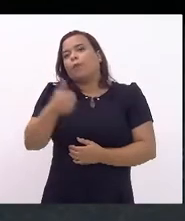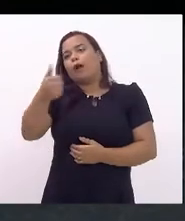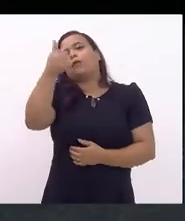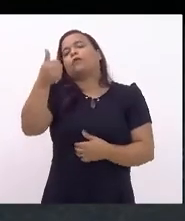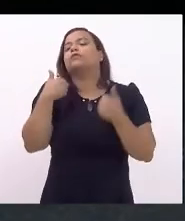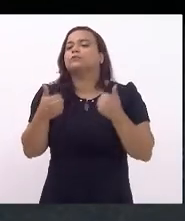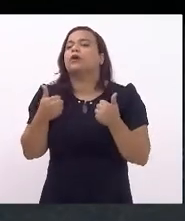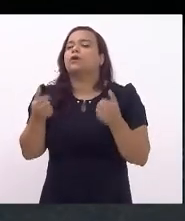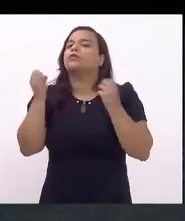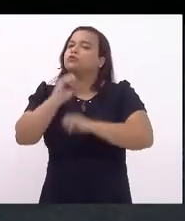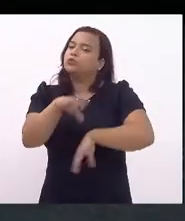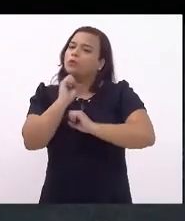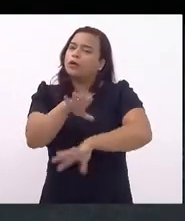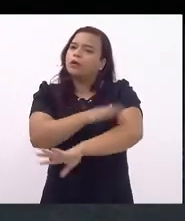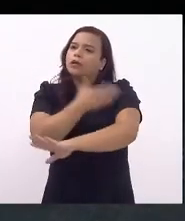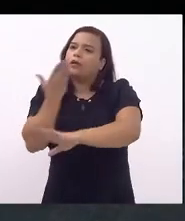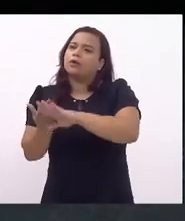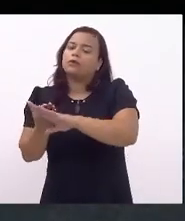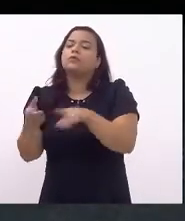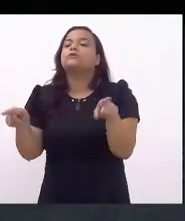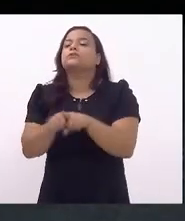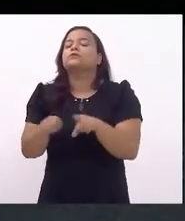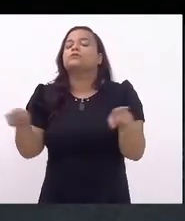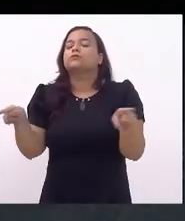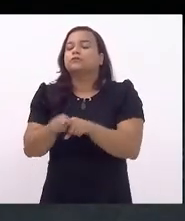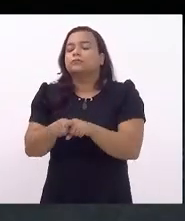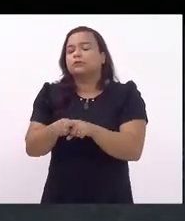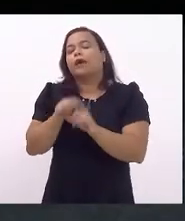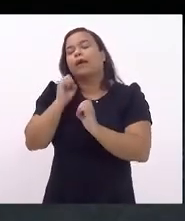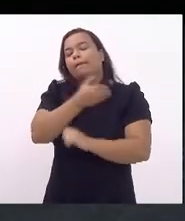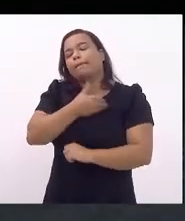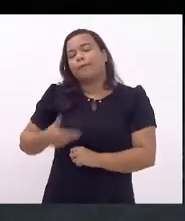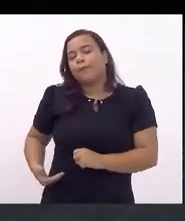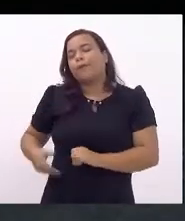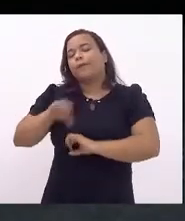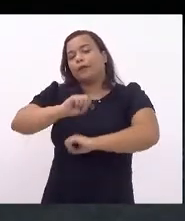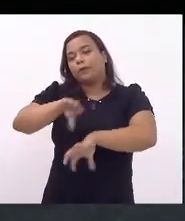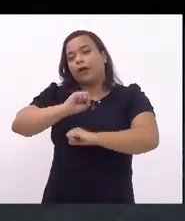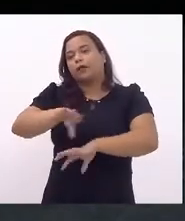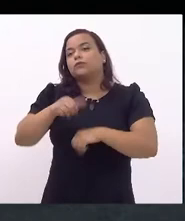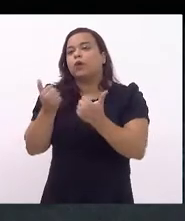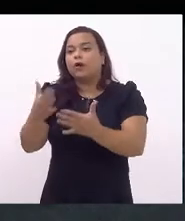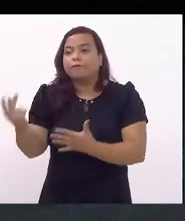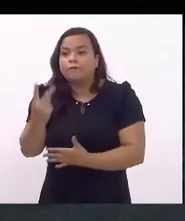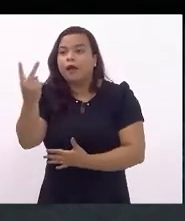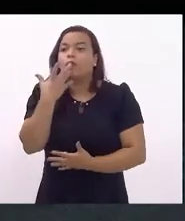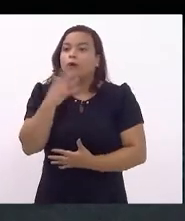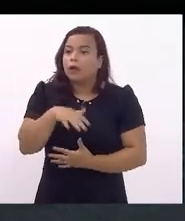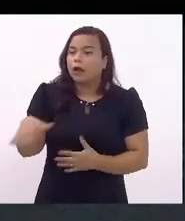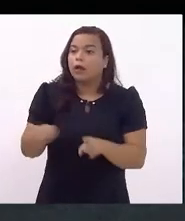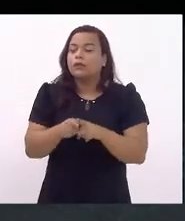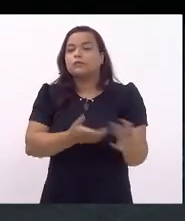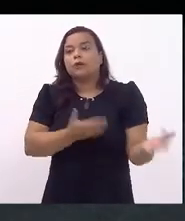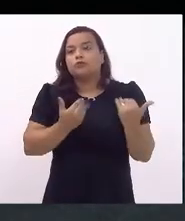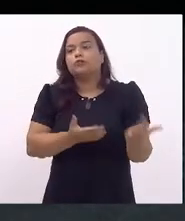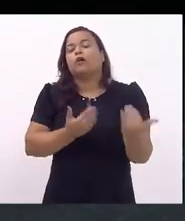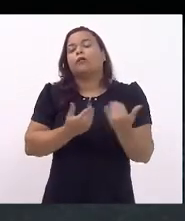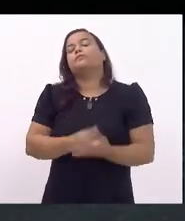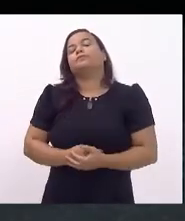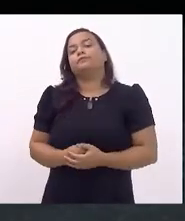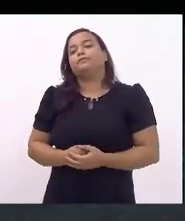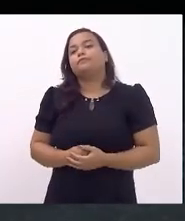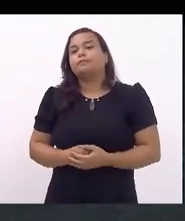educação integral e da educação pública, uma valorização das nossas crianças, adolescentes e jovens,